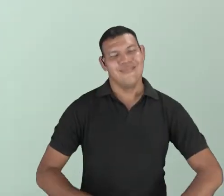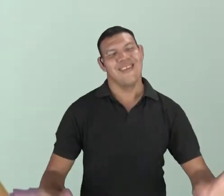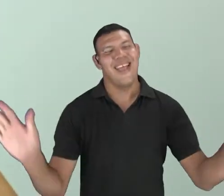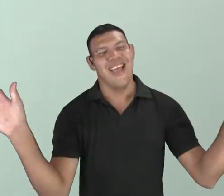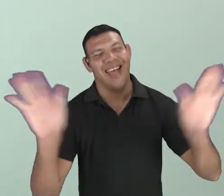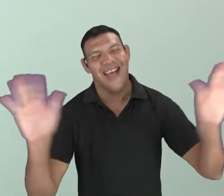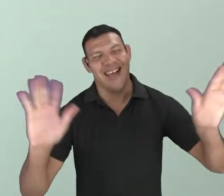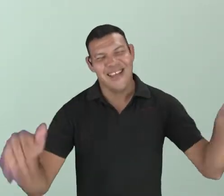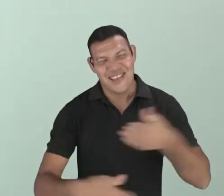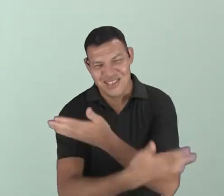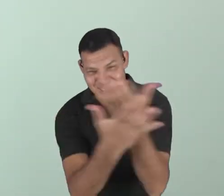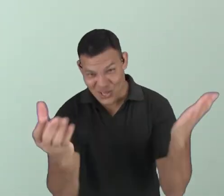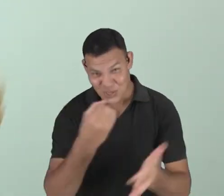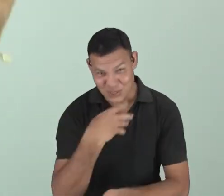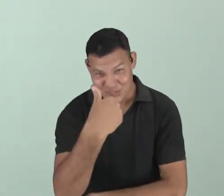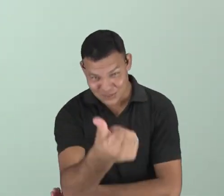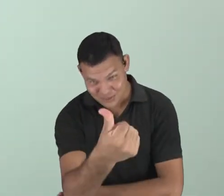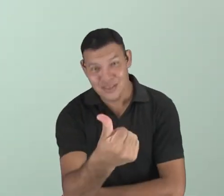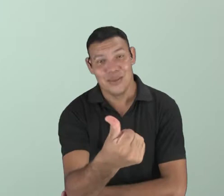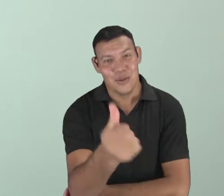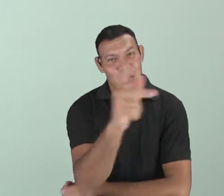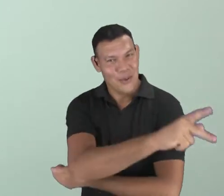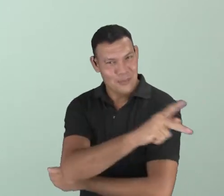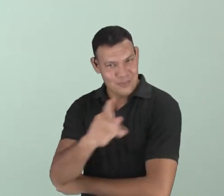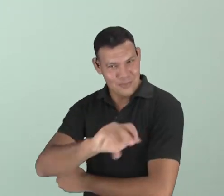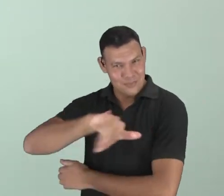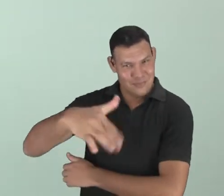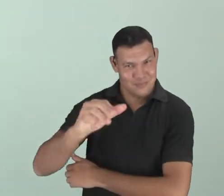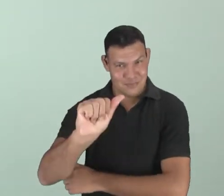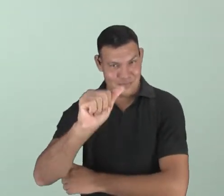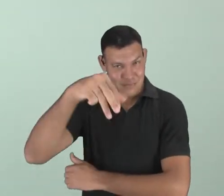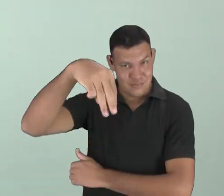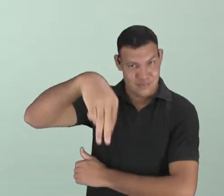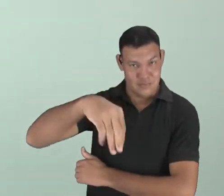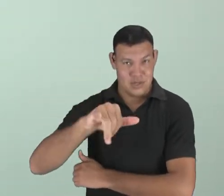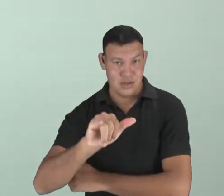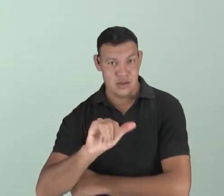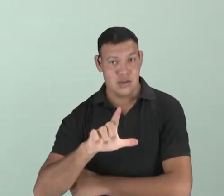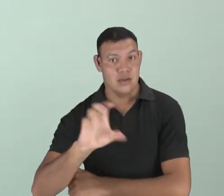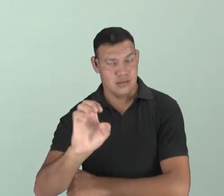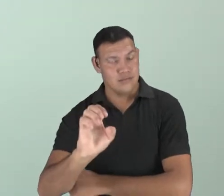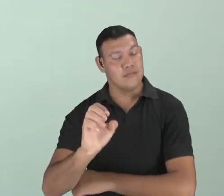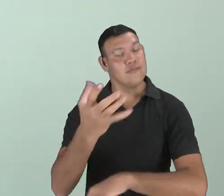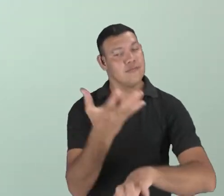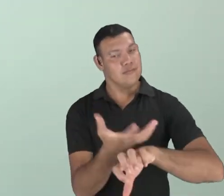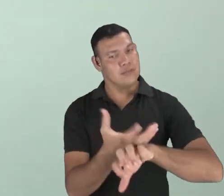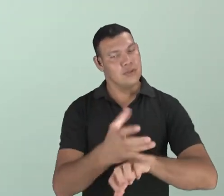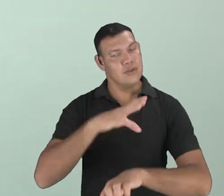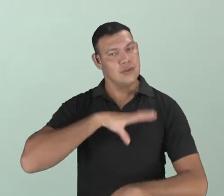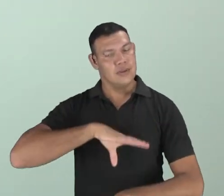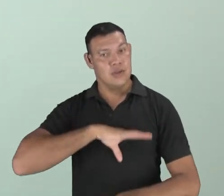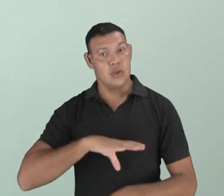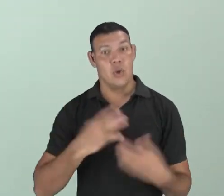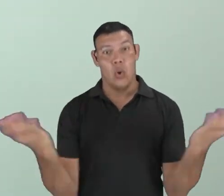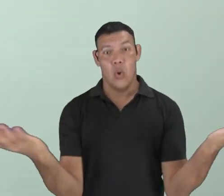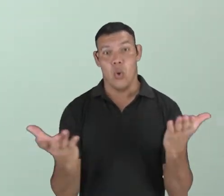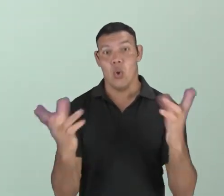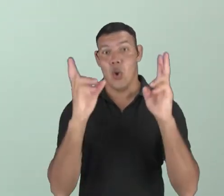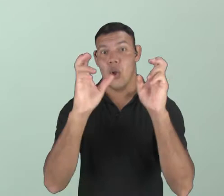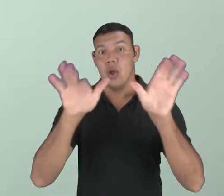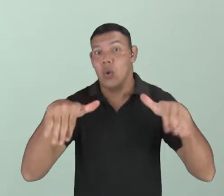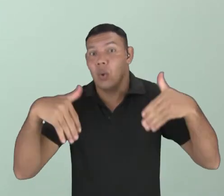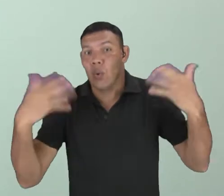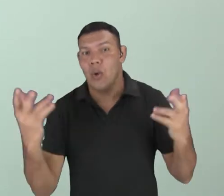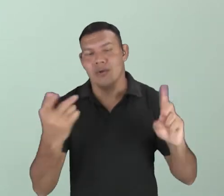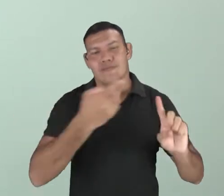Olá, galerinha, tudo bem? Eu sou a professora Gemili e nós viemos aqui para mais uma aula de língua portuguesa. O nosso assunto de hoje é